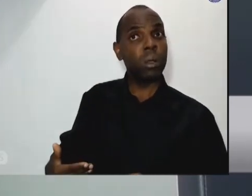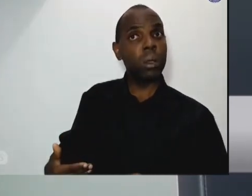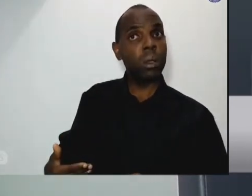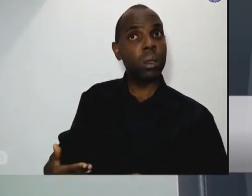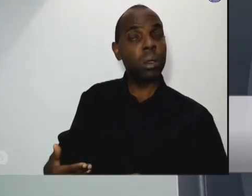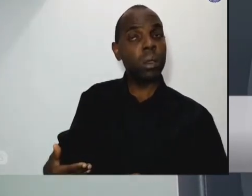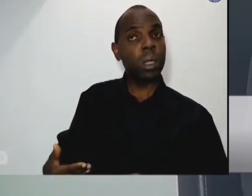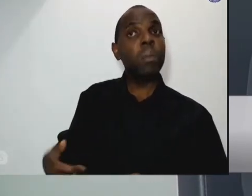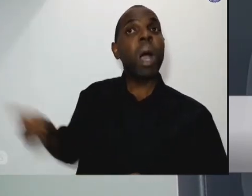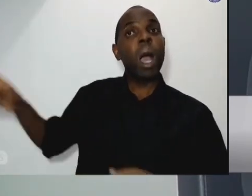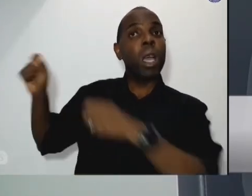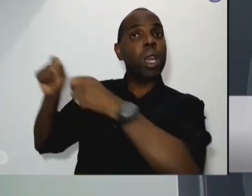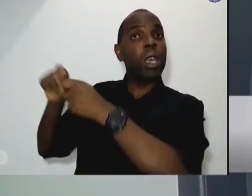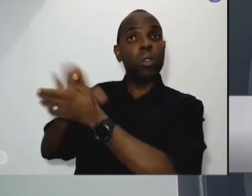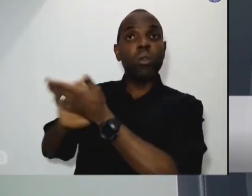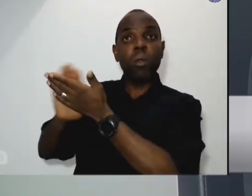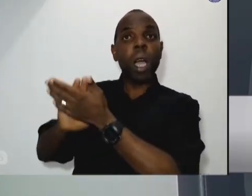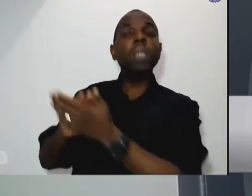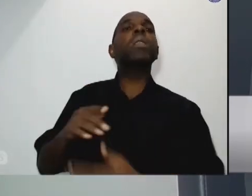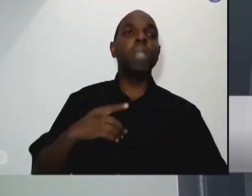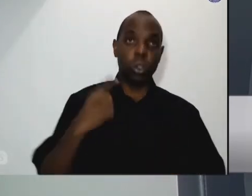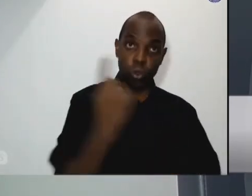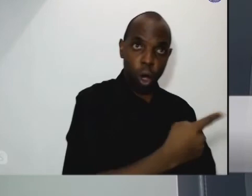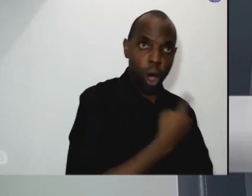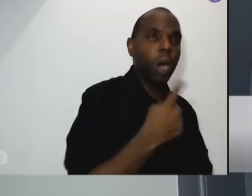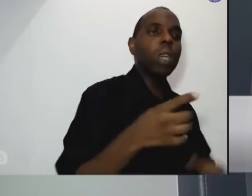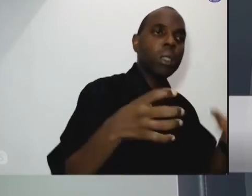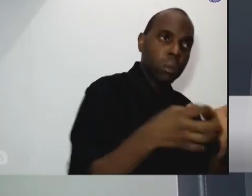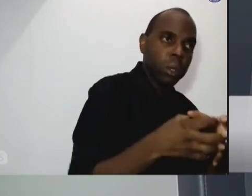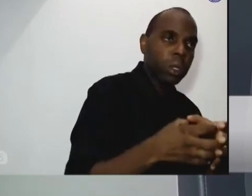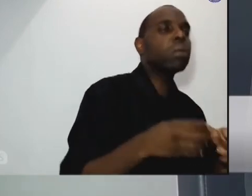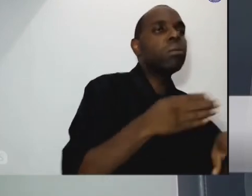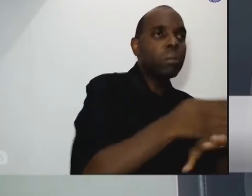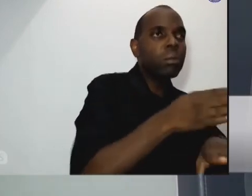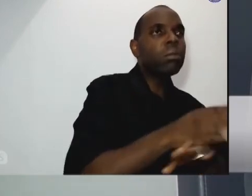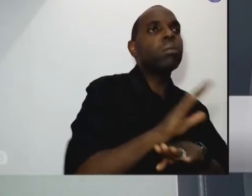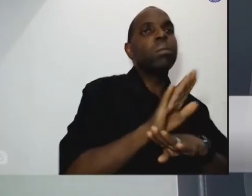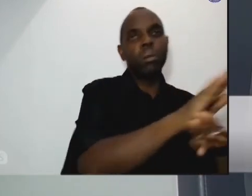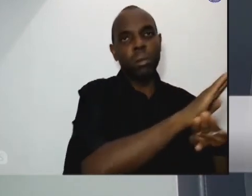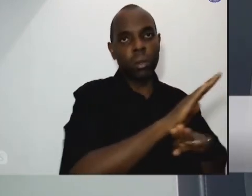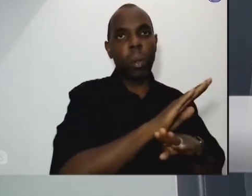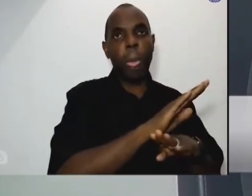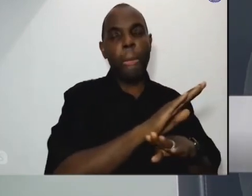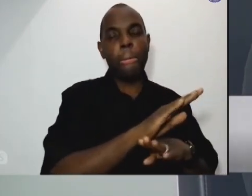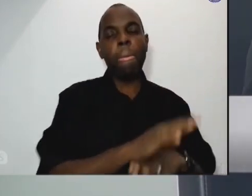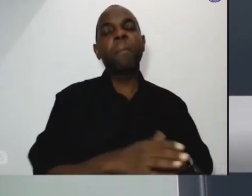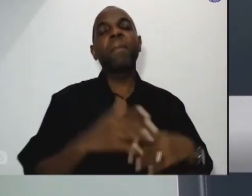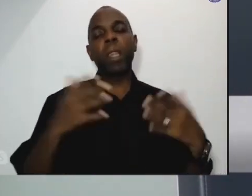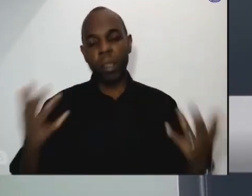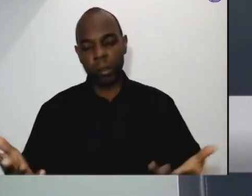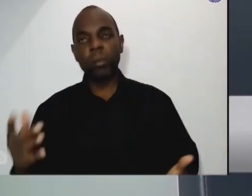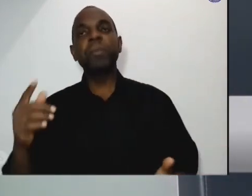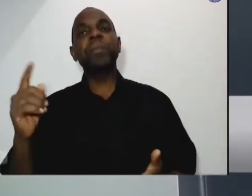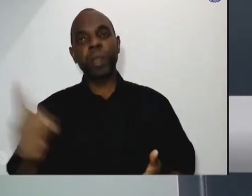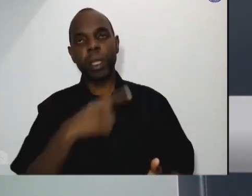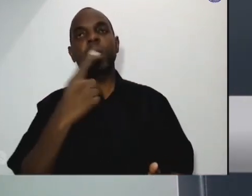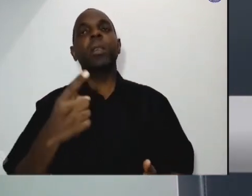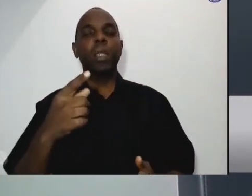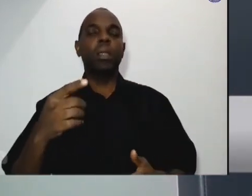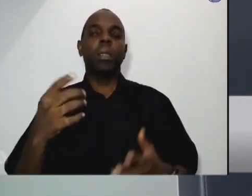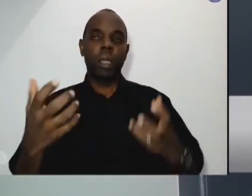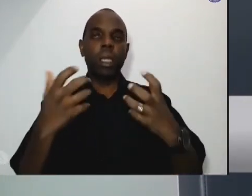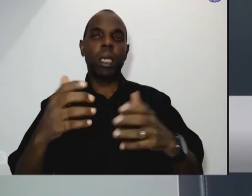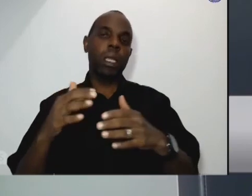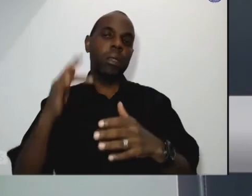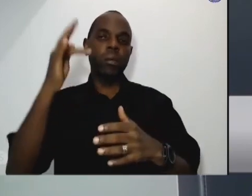para um pensamento equivocado do que é o poder público de quem é que tem que ser cuidado então gostaríamos que futuramente que não seja